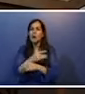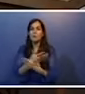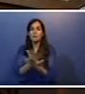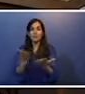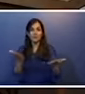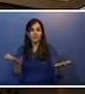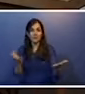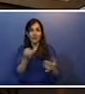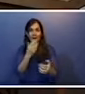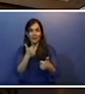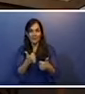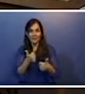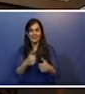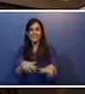de todos. Ok? Até mais. Ok. Obrigado.